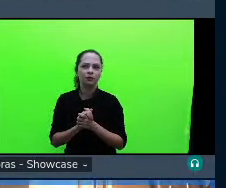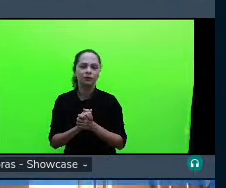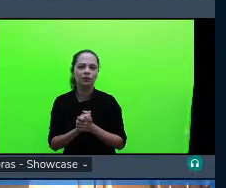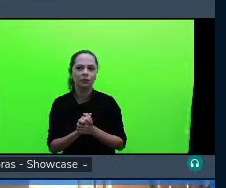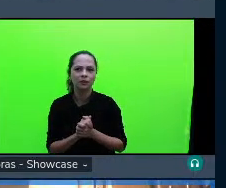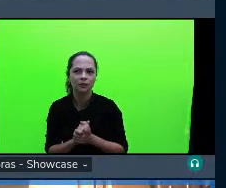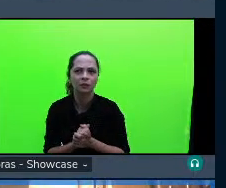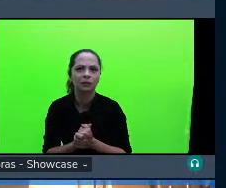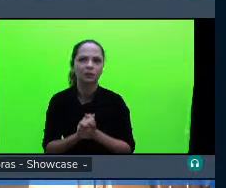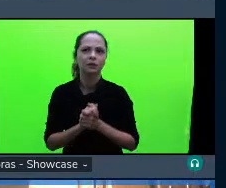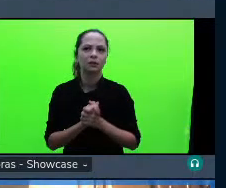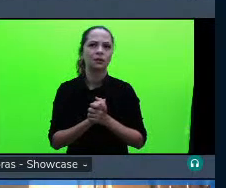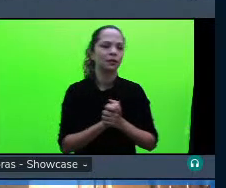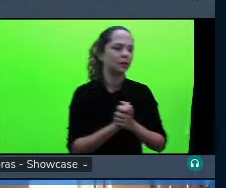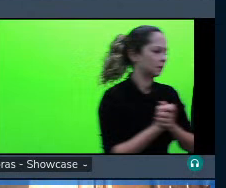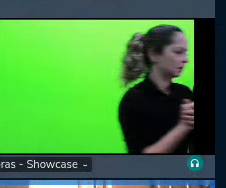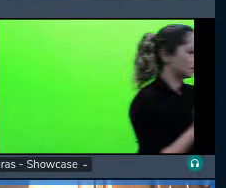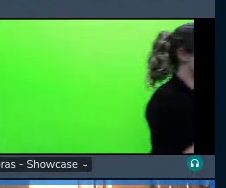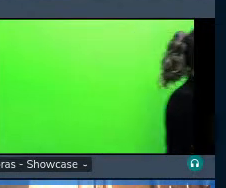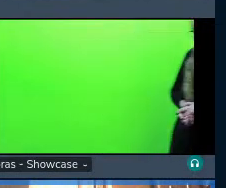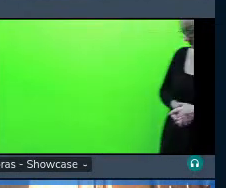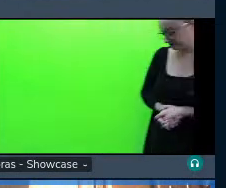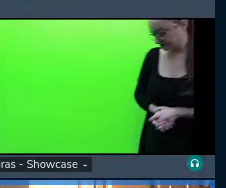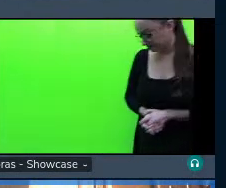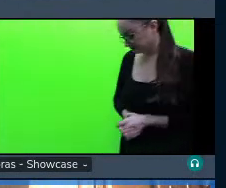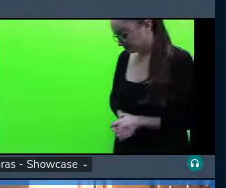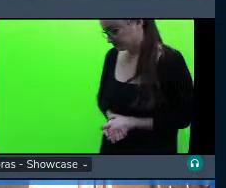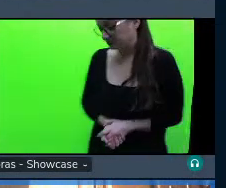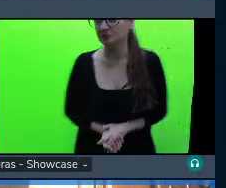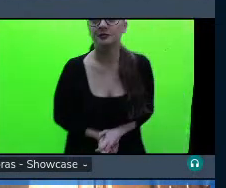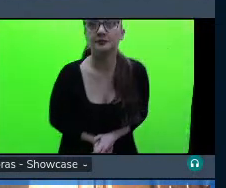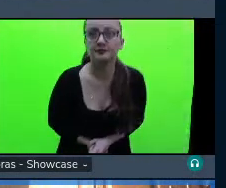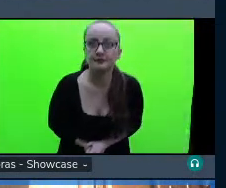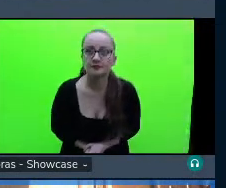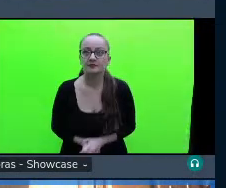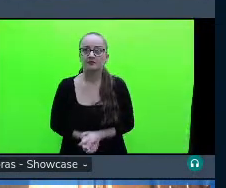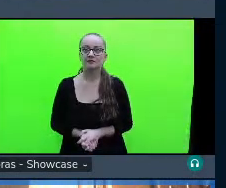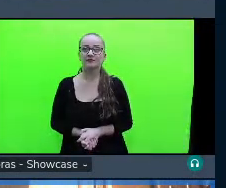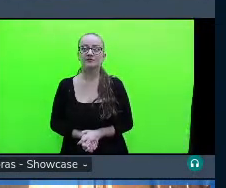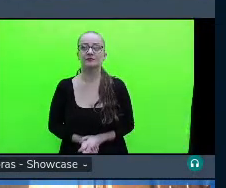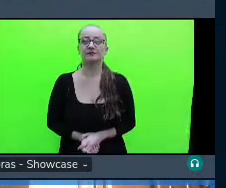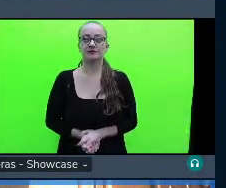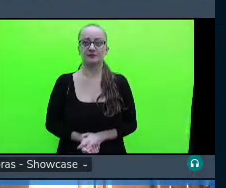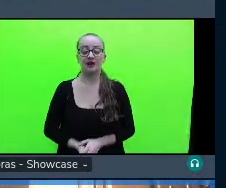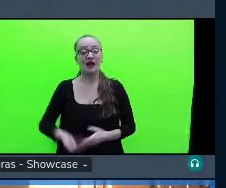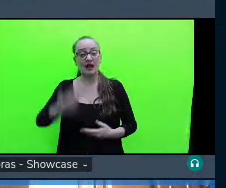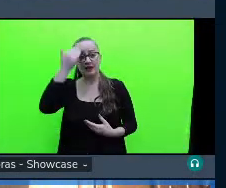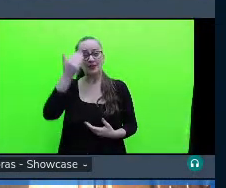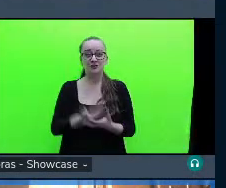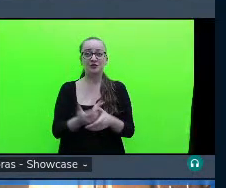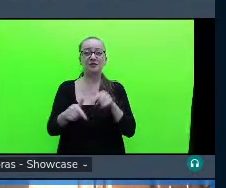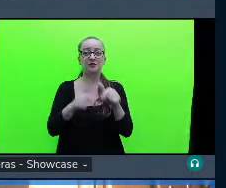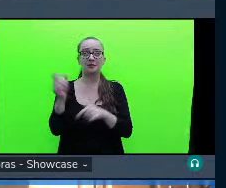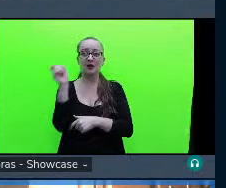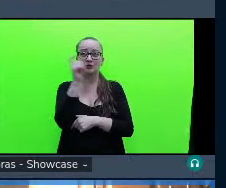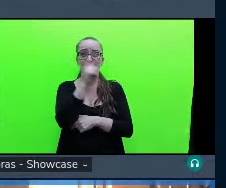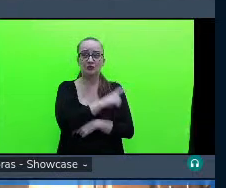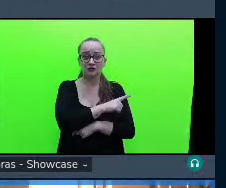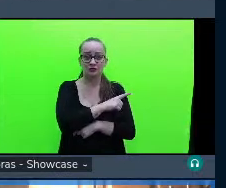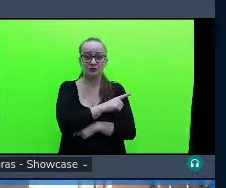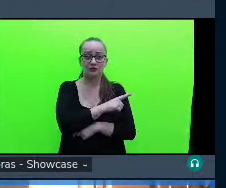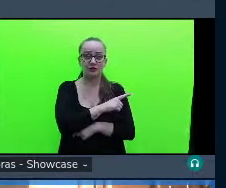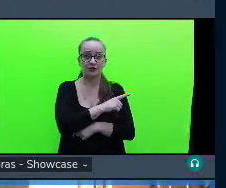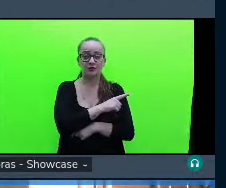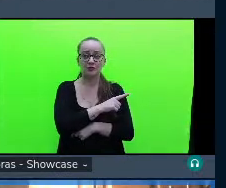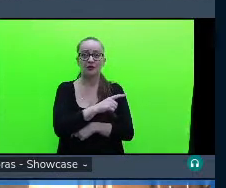eu acho que é um trabalho muito difícil de ser realizado porque assim como a Tássia citou em relação